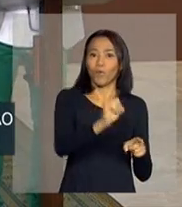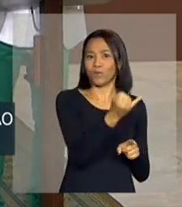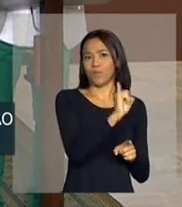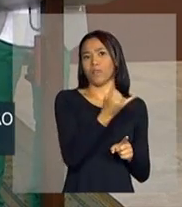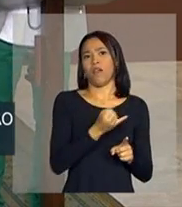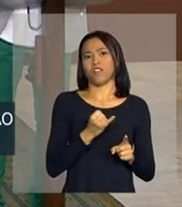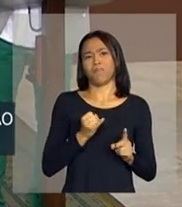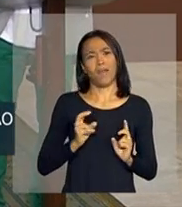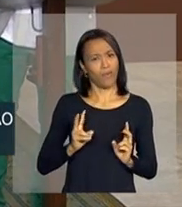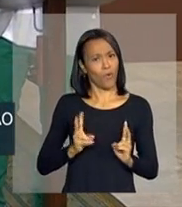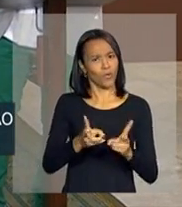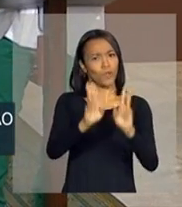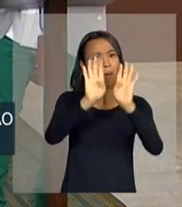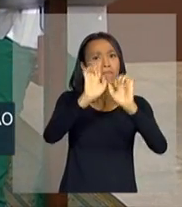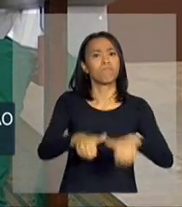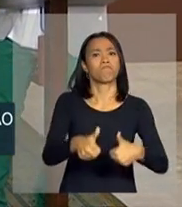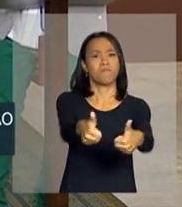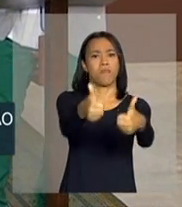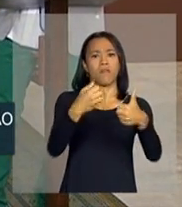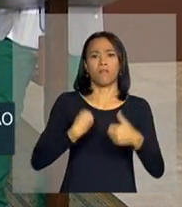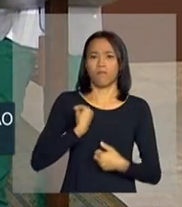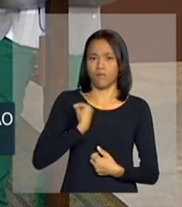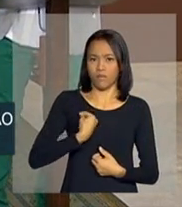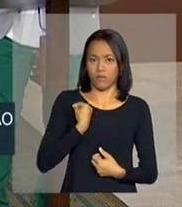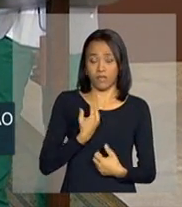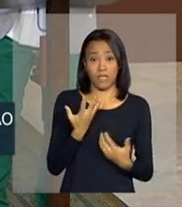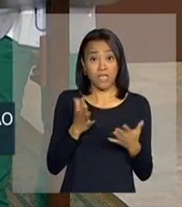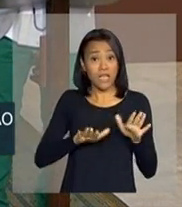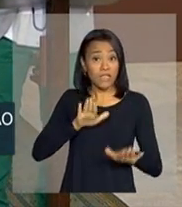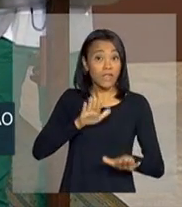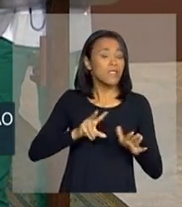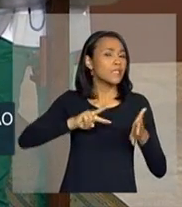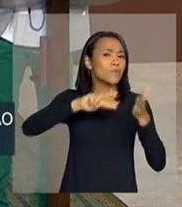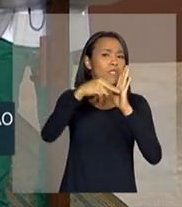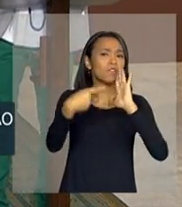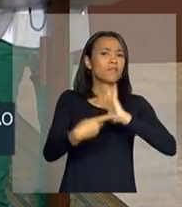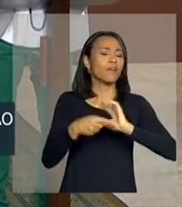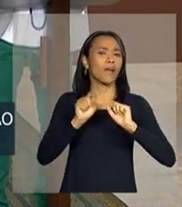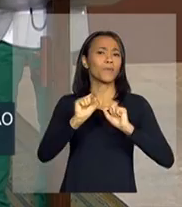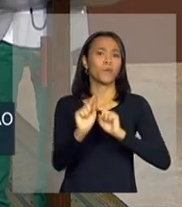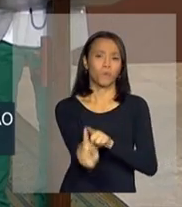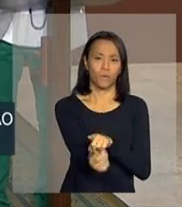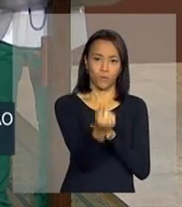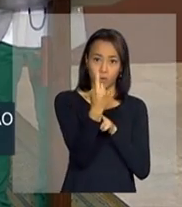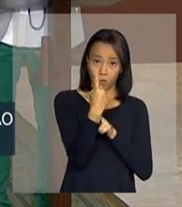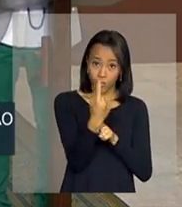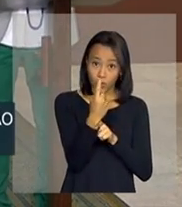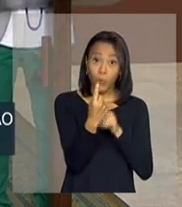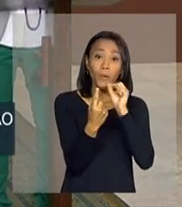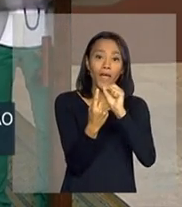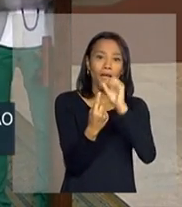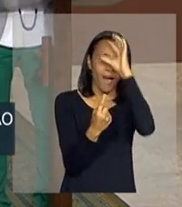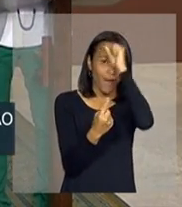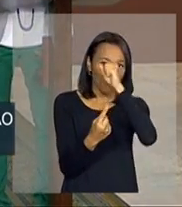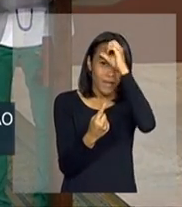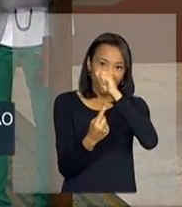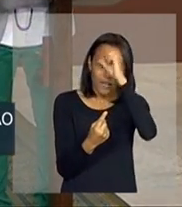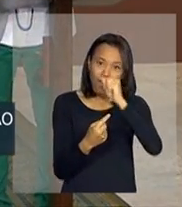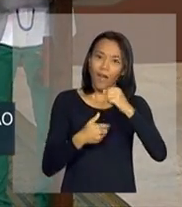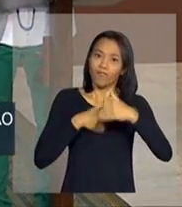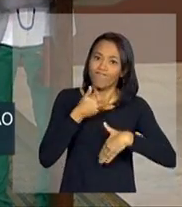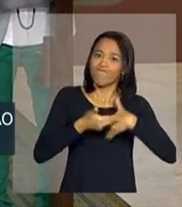E soar bem, às vezes, tem um significado único, aprender a crescer.